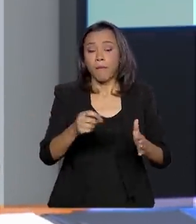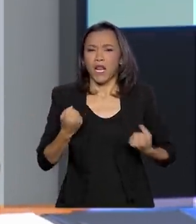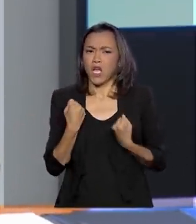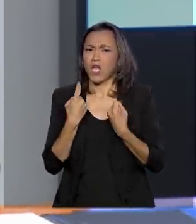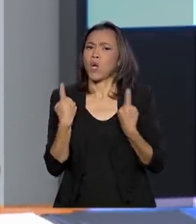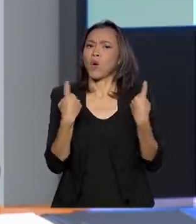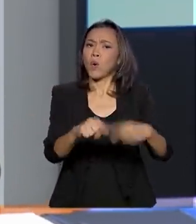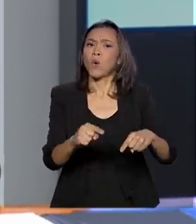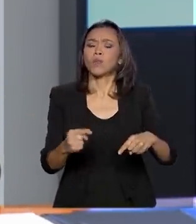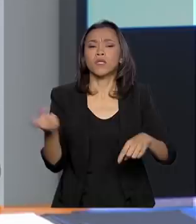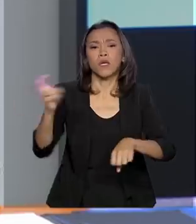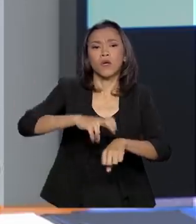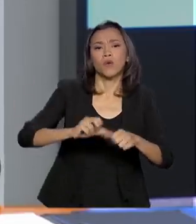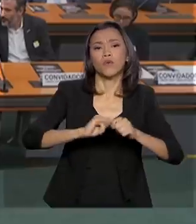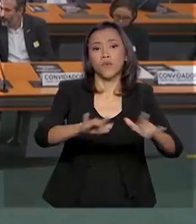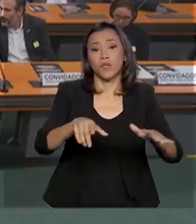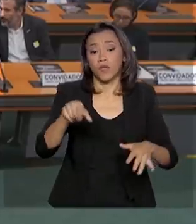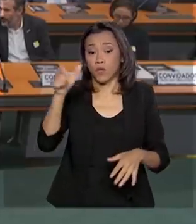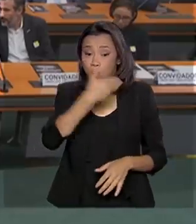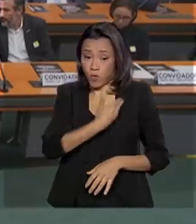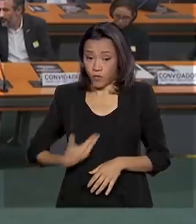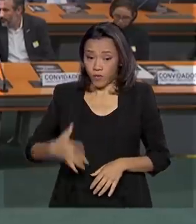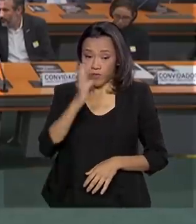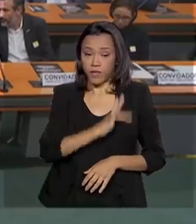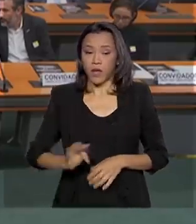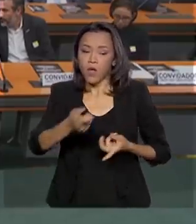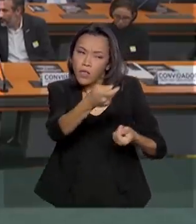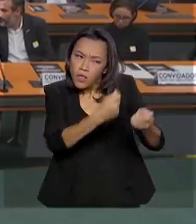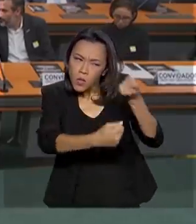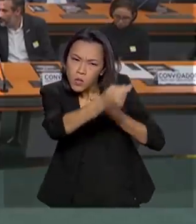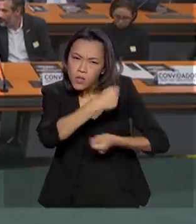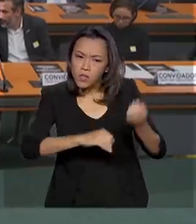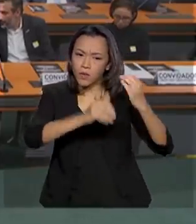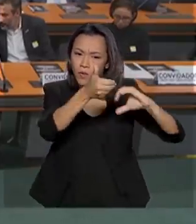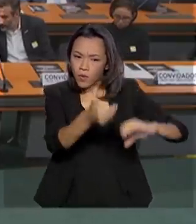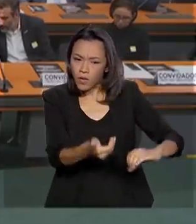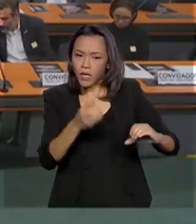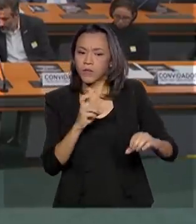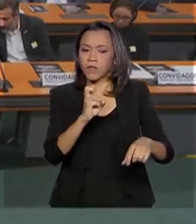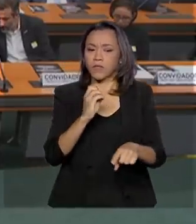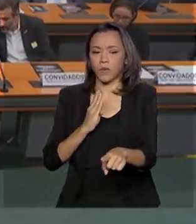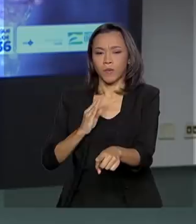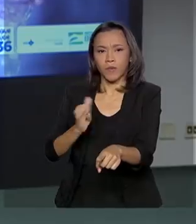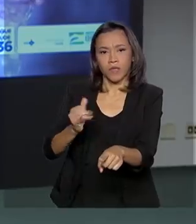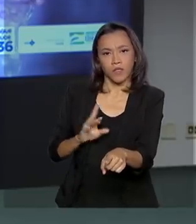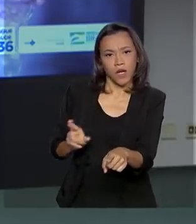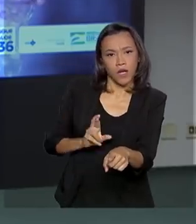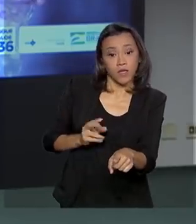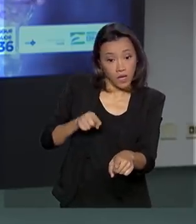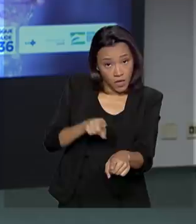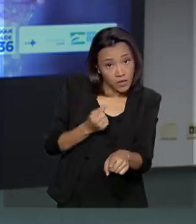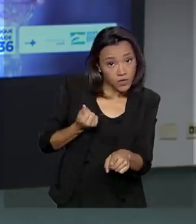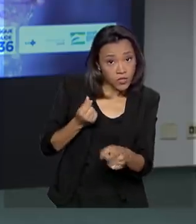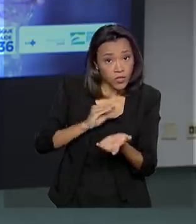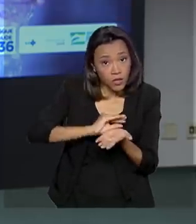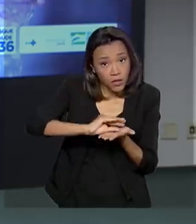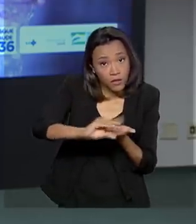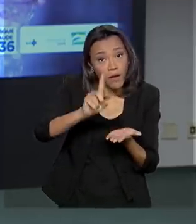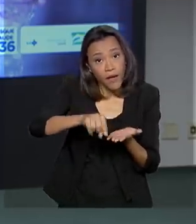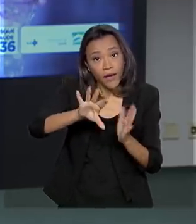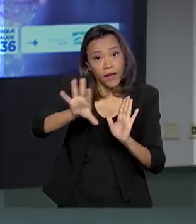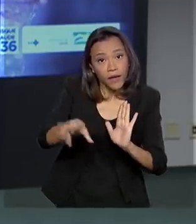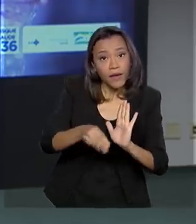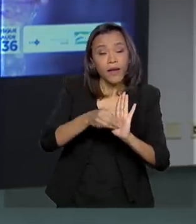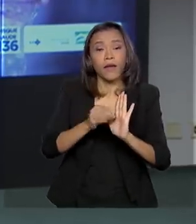federal negocia com o Congresso a liberação de cerca de 5 bilhões de reais. O recurso virá de emendas da